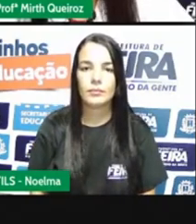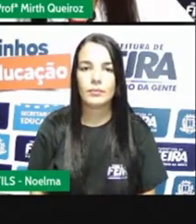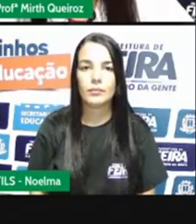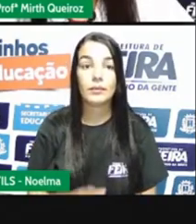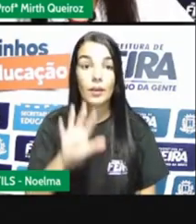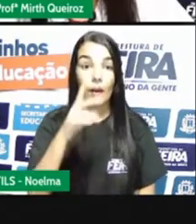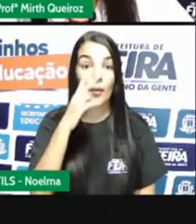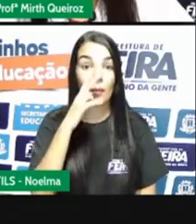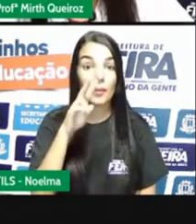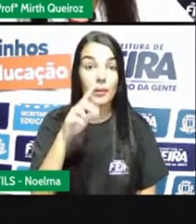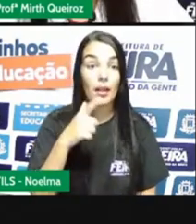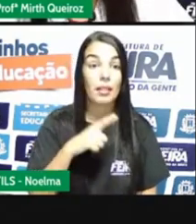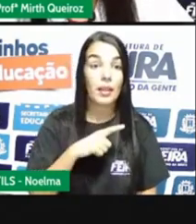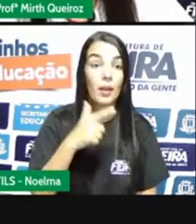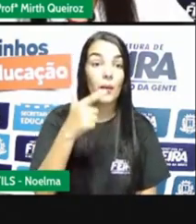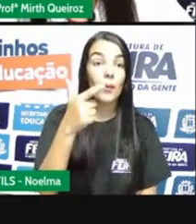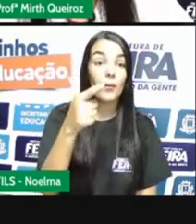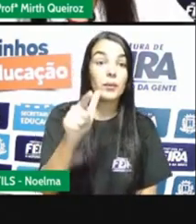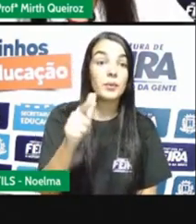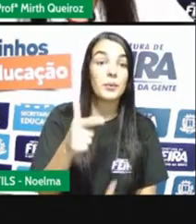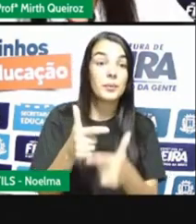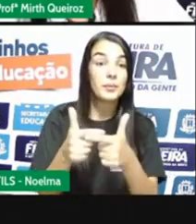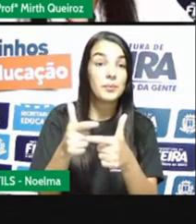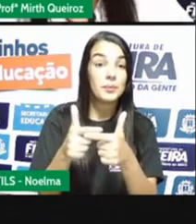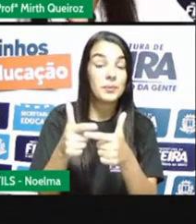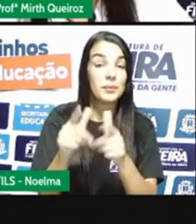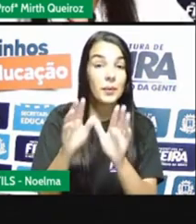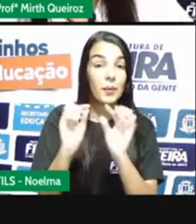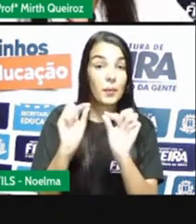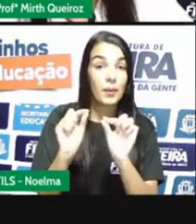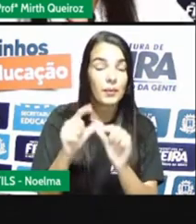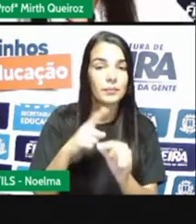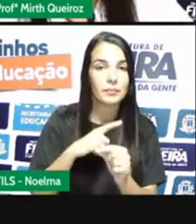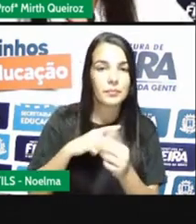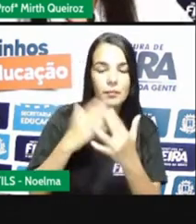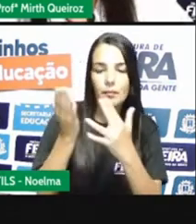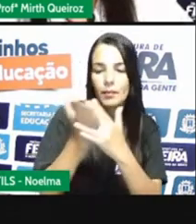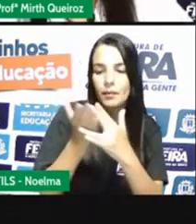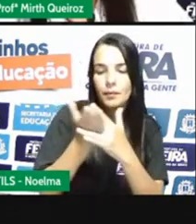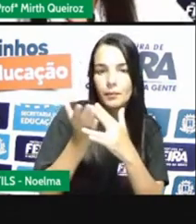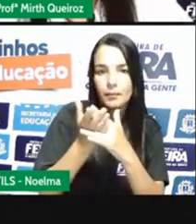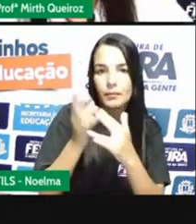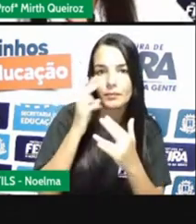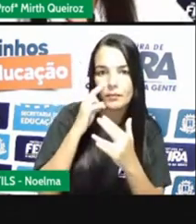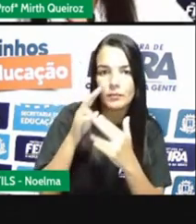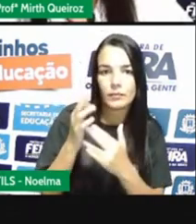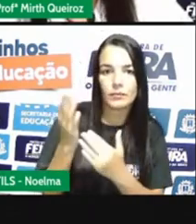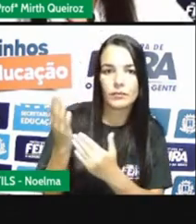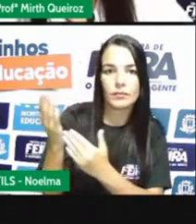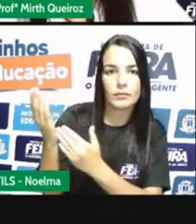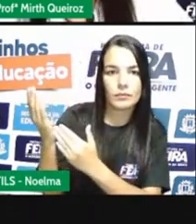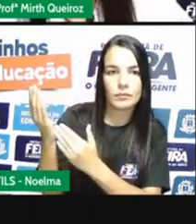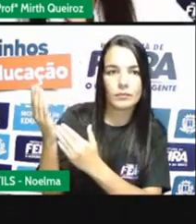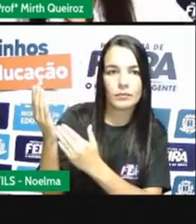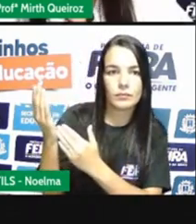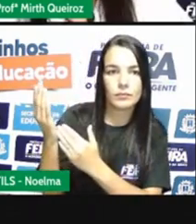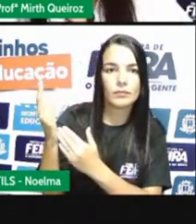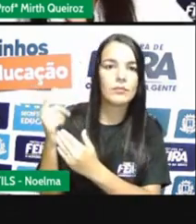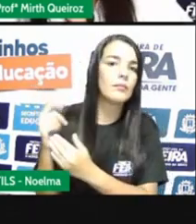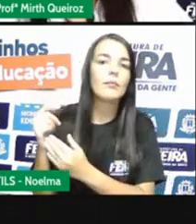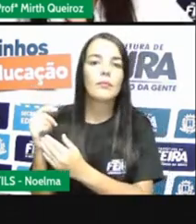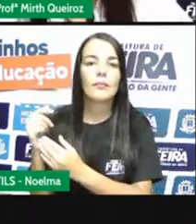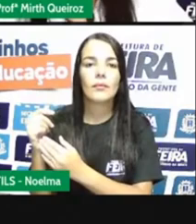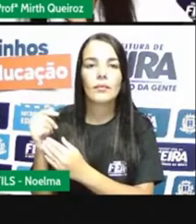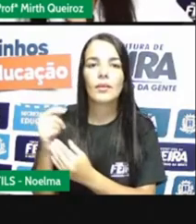Aqui nós temos outra situação também, né? Foi dividido em um quarto, um sexto, um cinco e um dez. Um